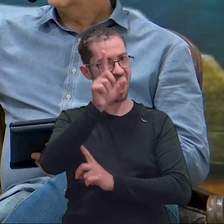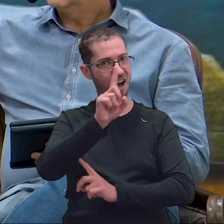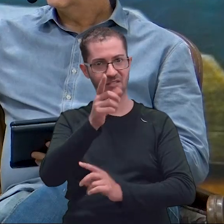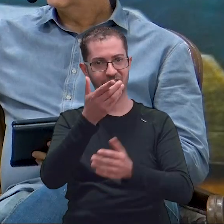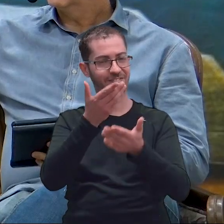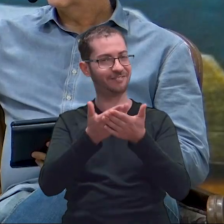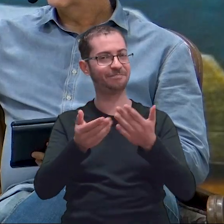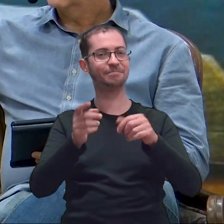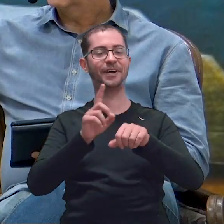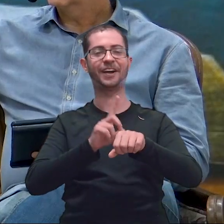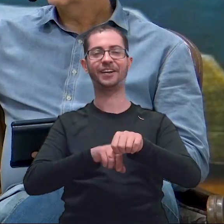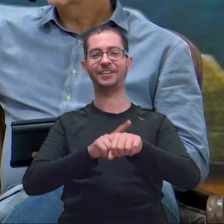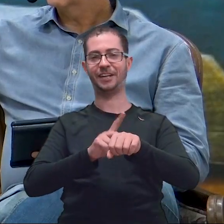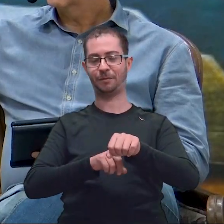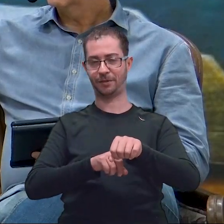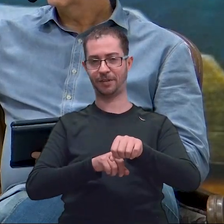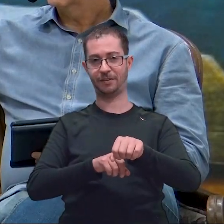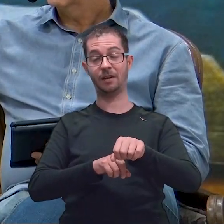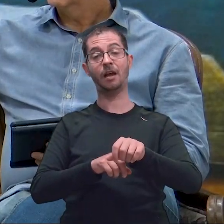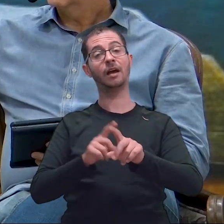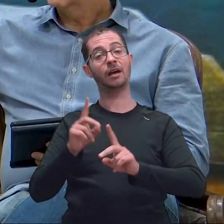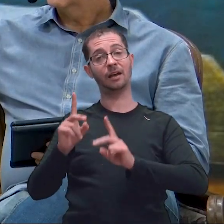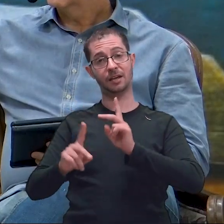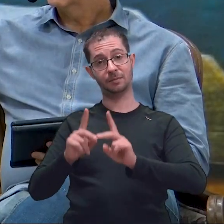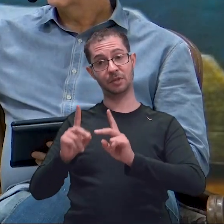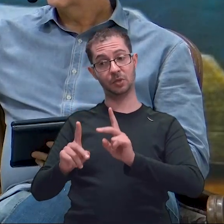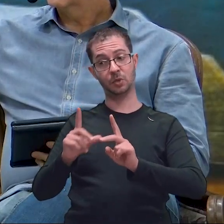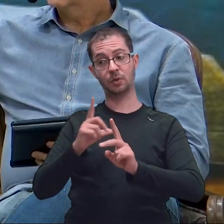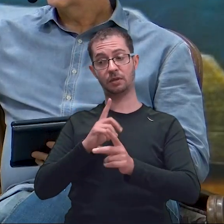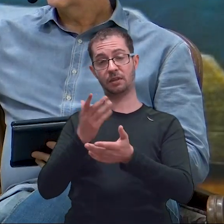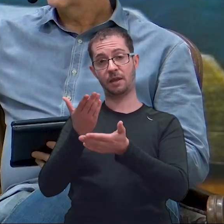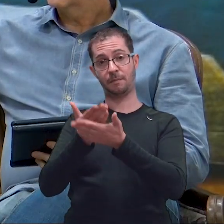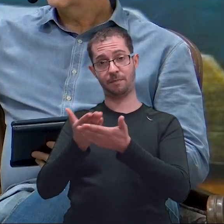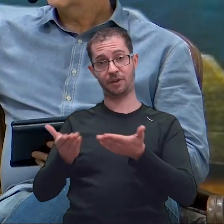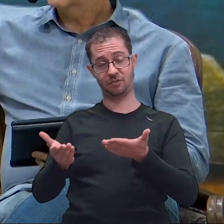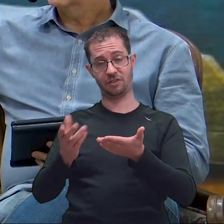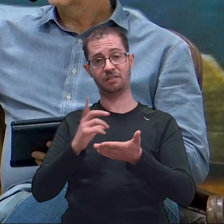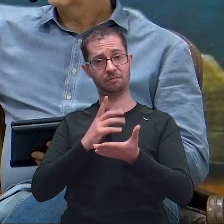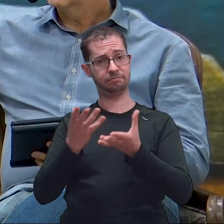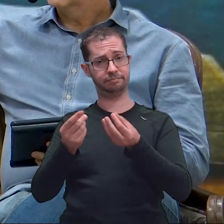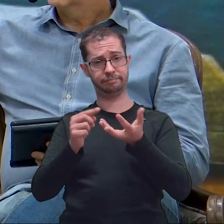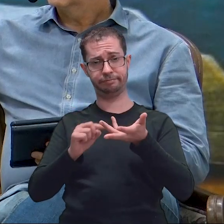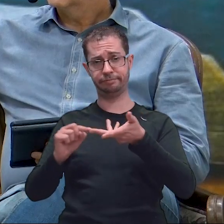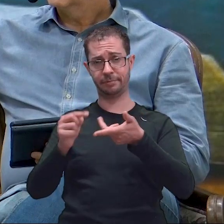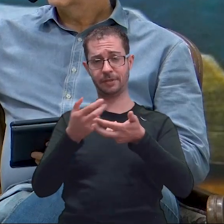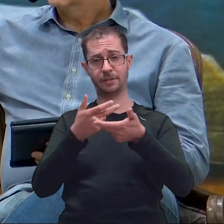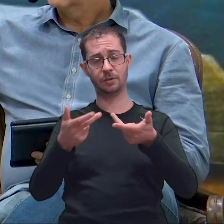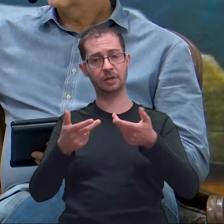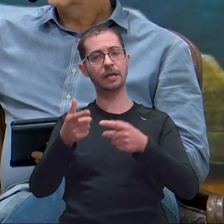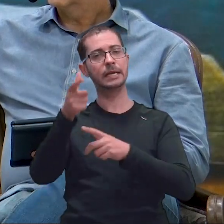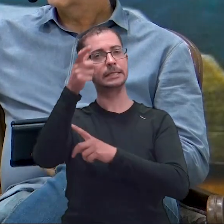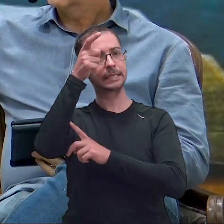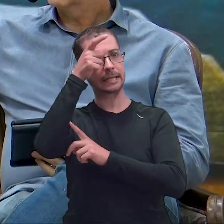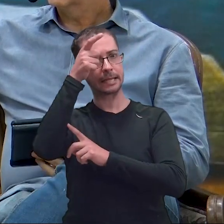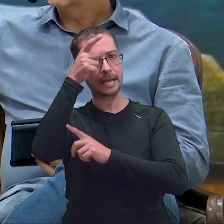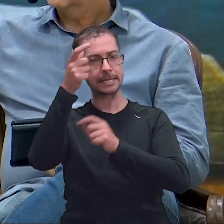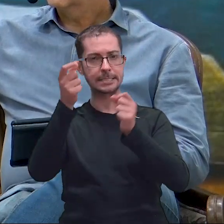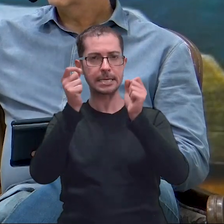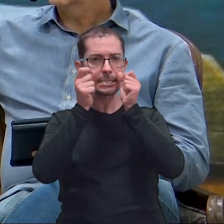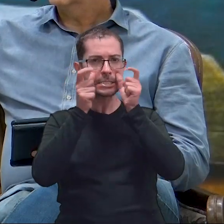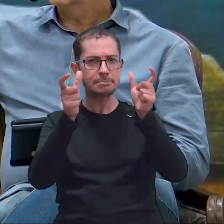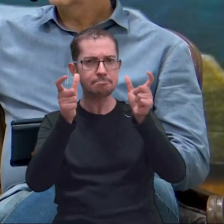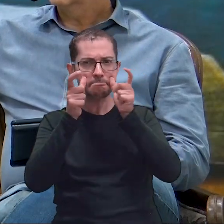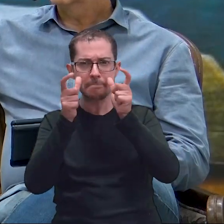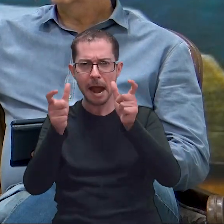Enquanto a Laodicea, a igreja, está aí perdida com tantas coisas, Satanás, ele está alerta, tentando